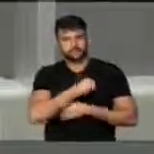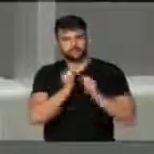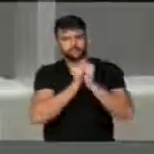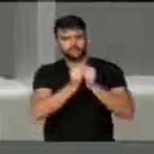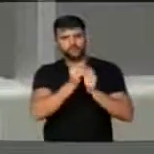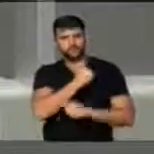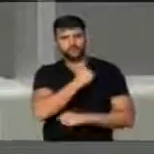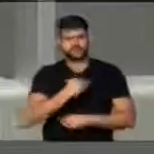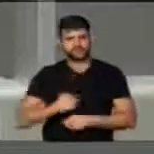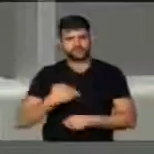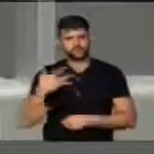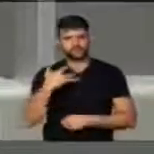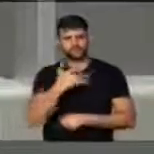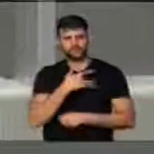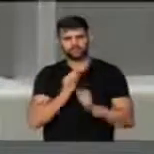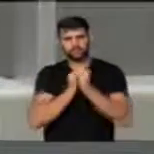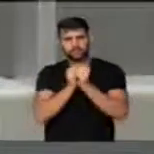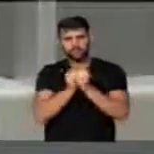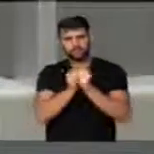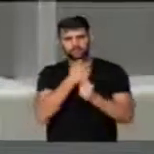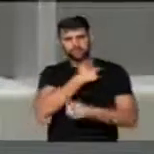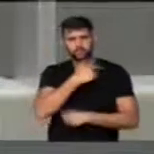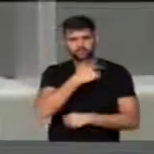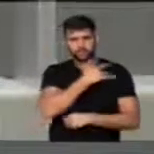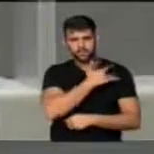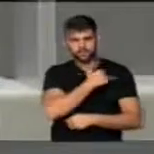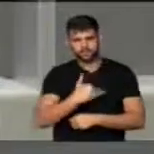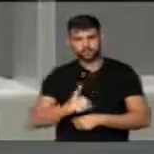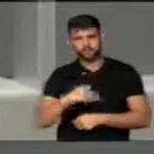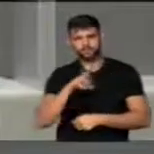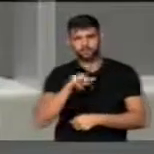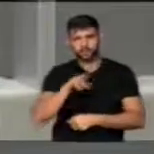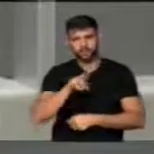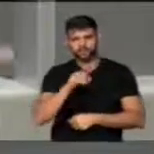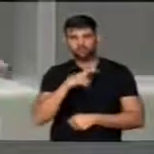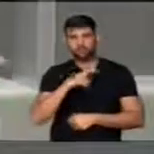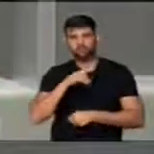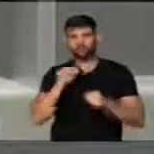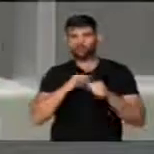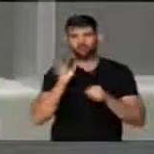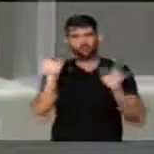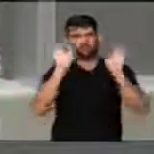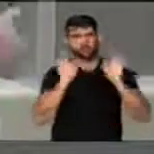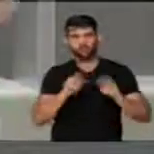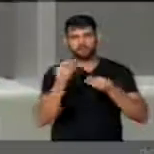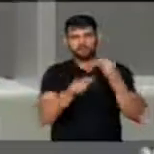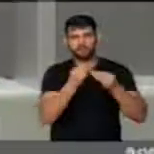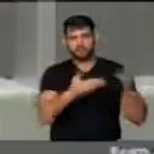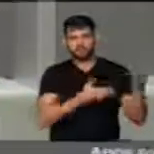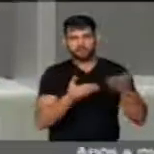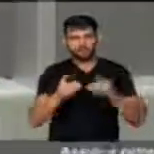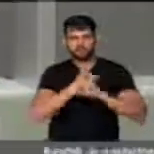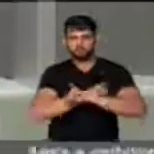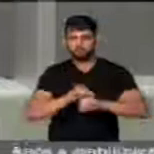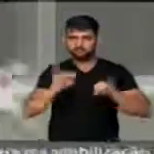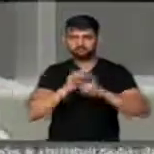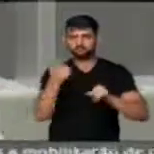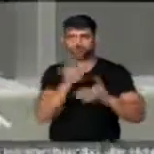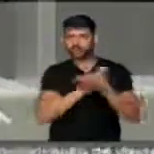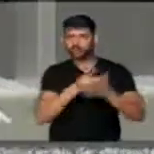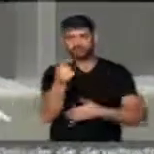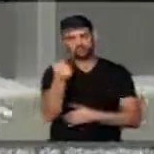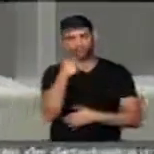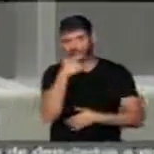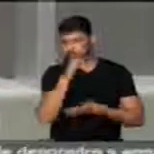ministro da Saúde, ministro Ricardo Barros. Não fiquei satisfeito pela maneira que ele nos informou. Não tem